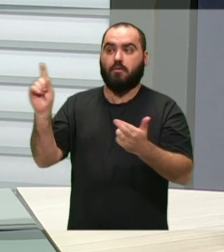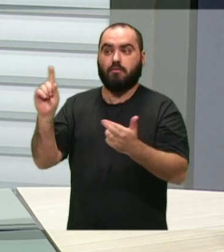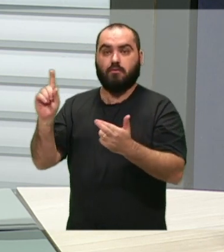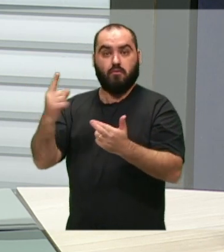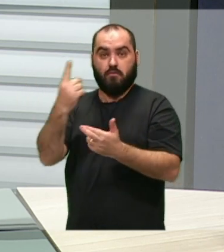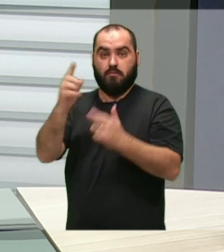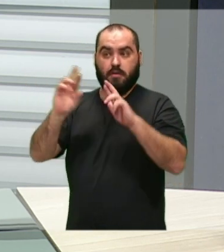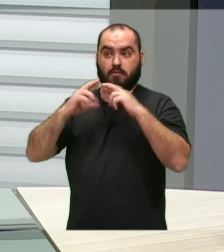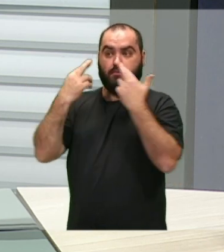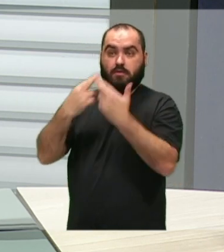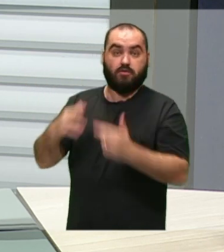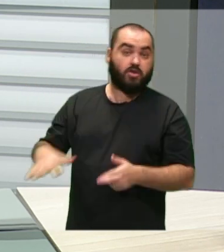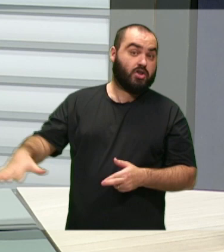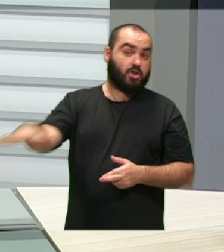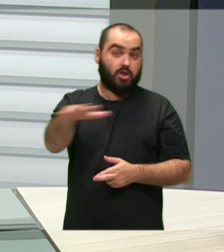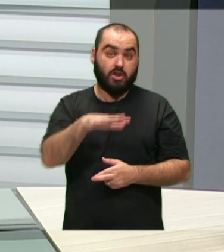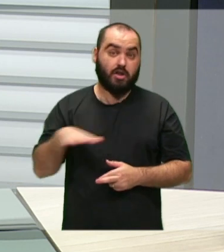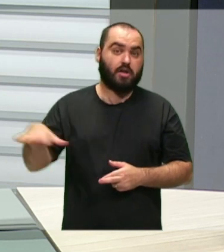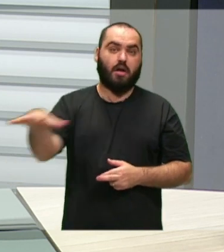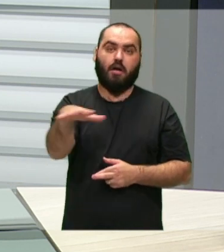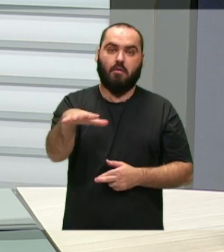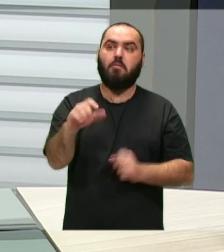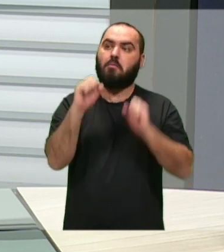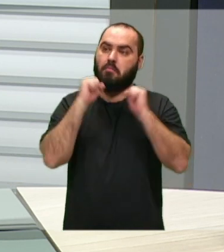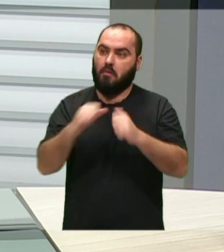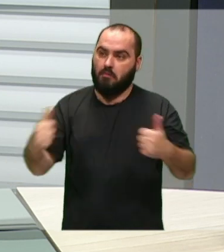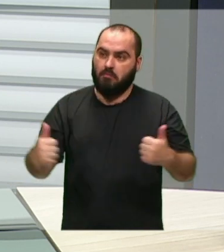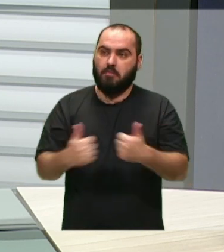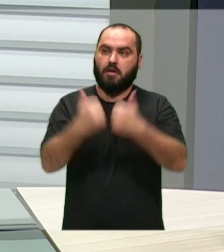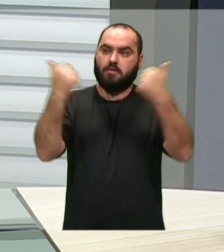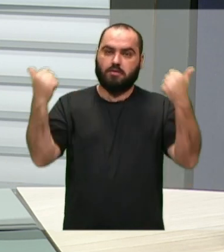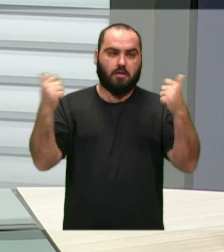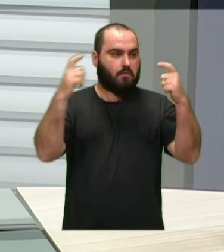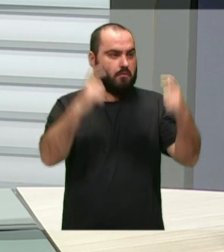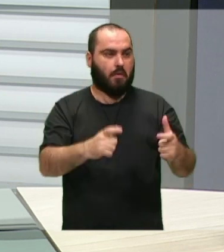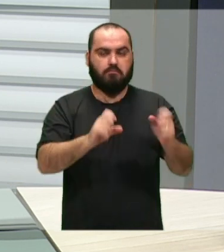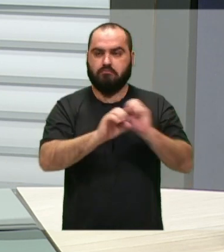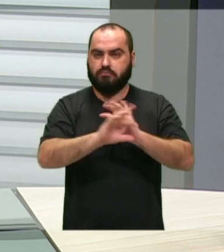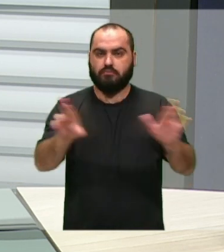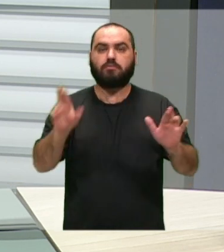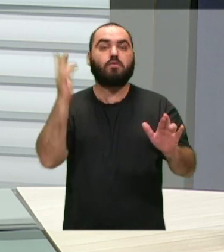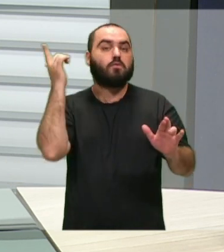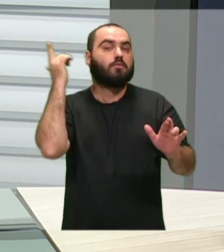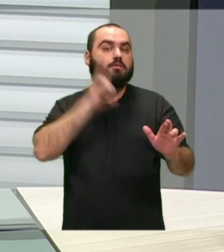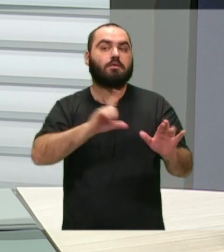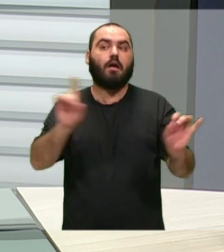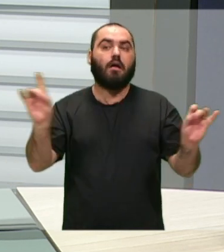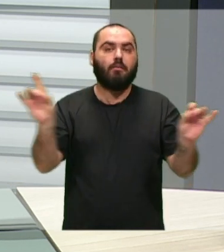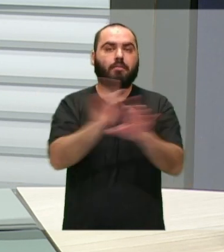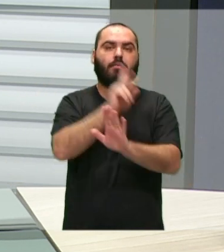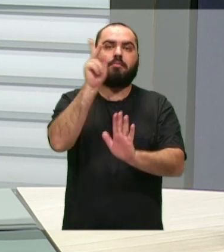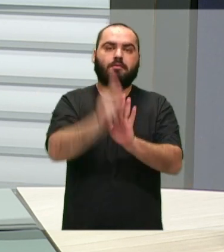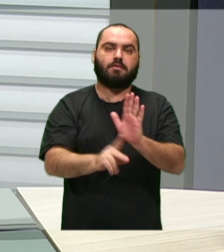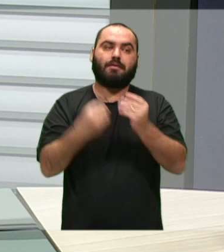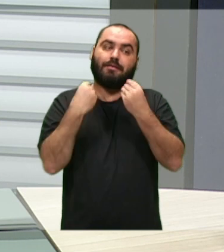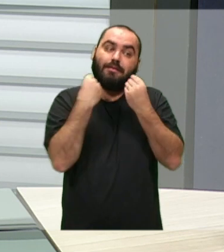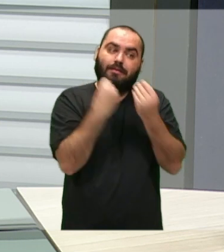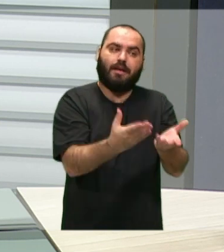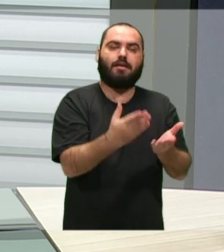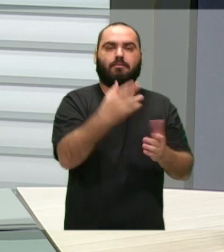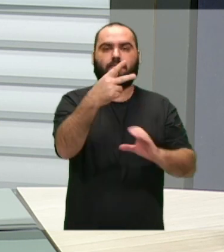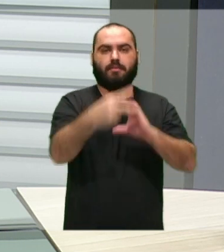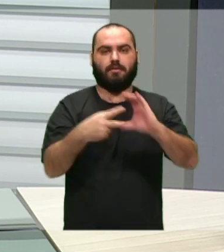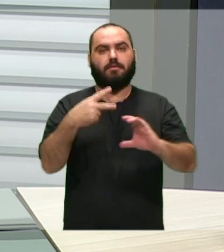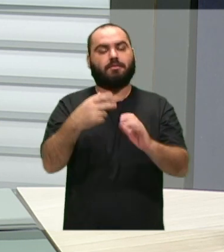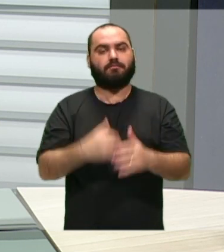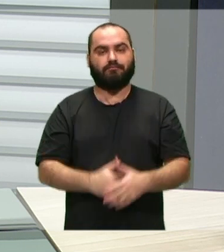audiência, pode até ser amarejada, um ambiente grande, para aí concluir e fechar esse projeto e enviar para a Câmara. Então foi uma falta